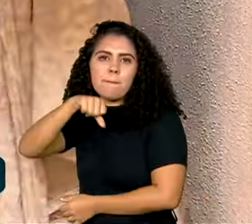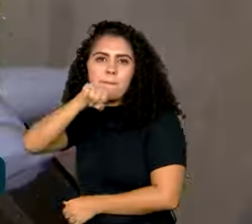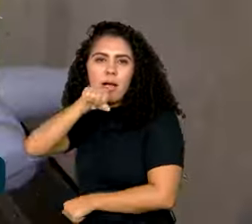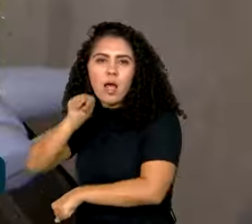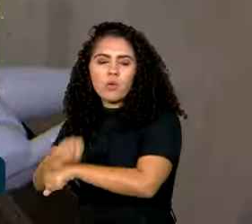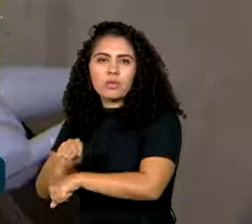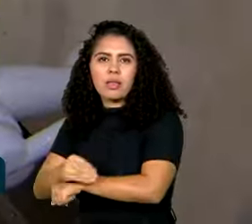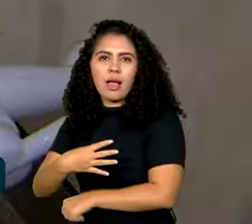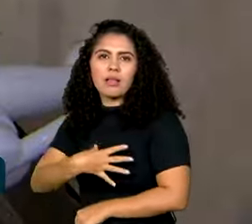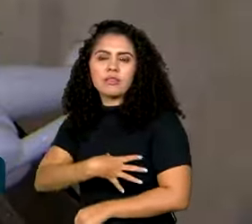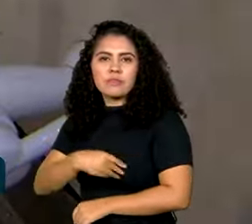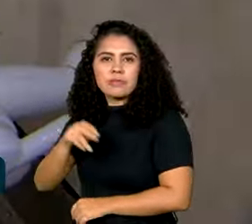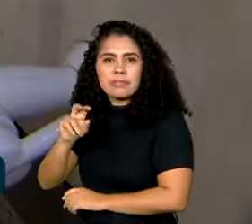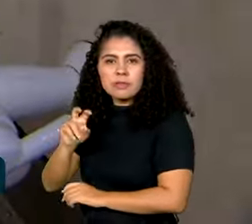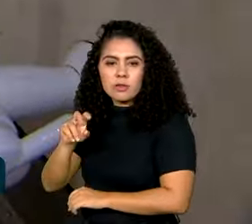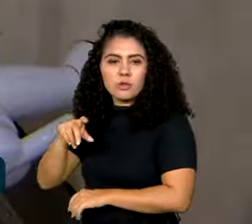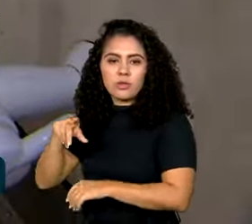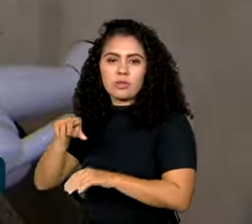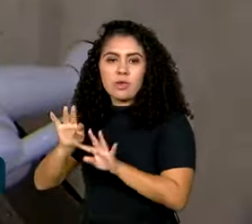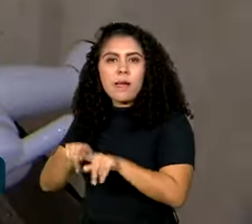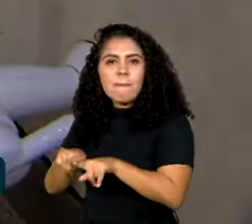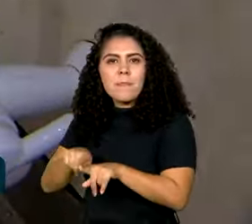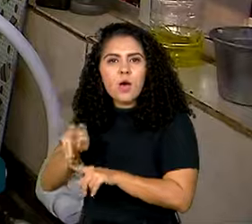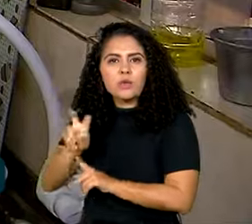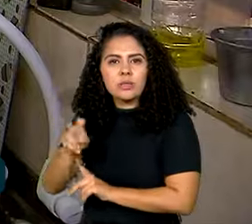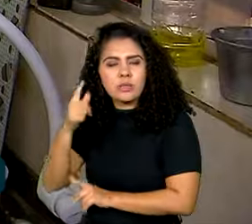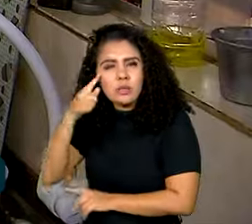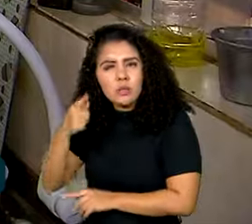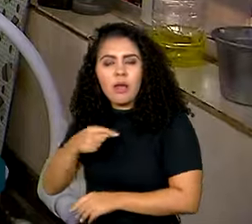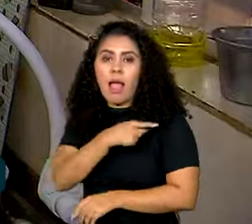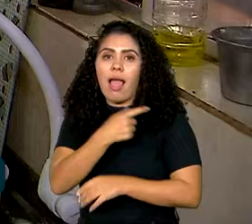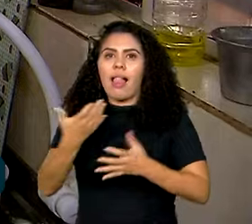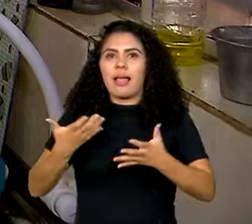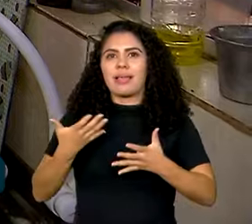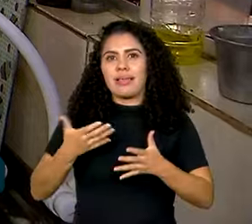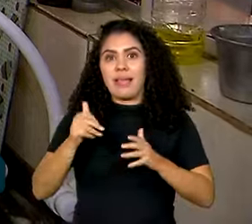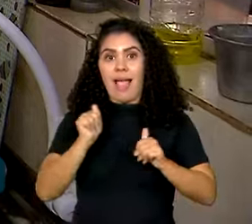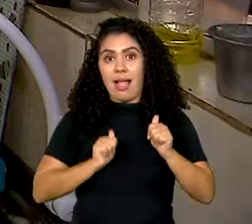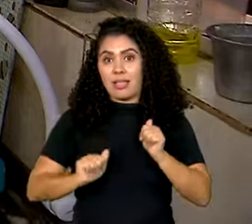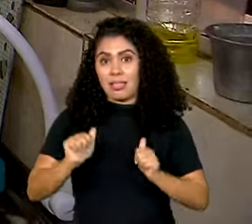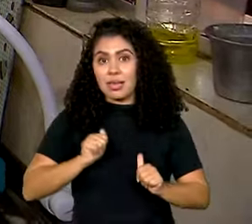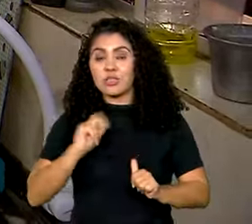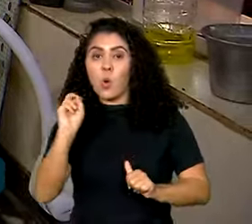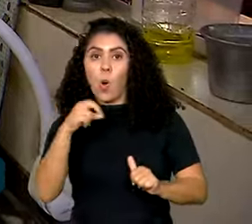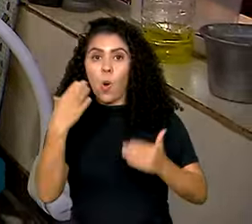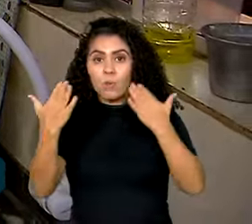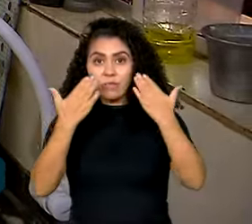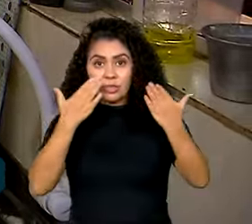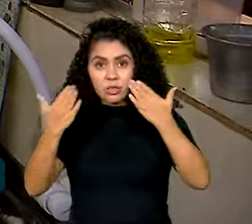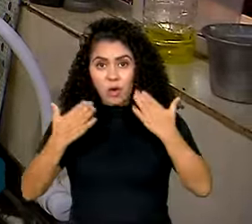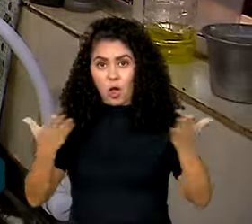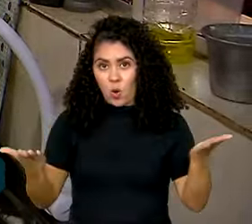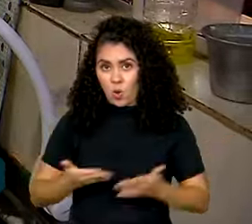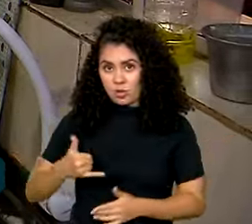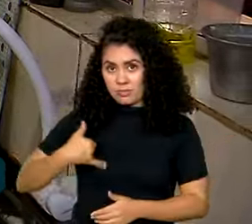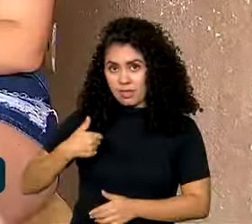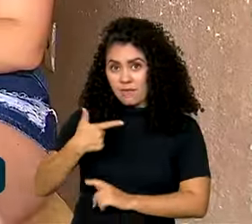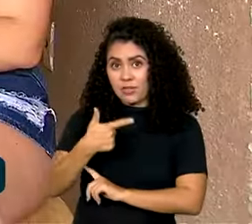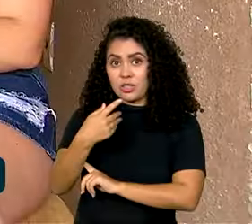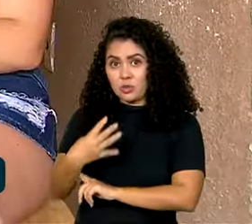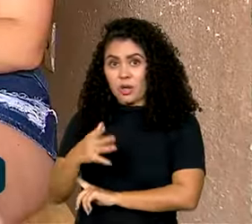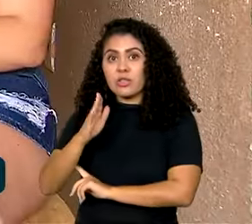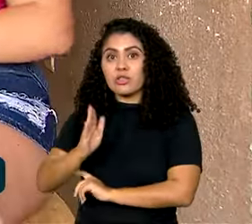novos e contribuir no sustento da casa. Ela queria ser atriz ou psicóloga e hoje, aos 24 anos,